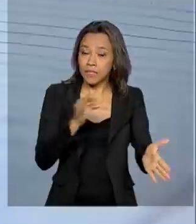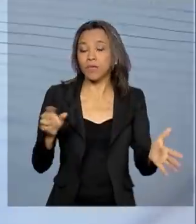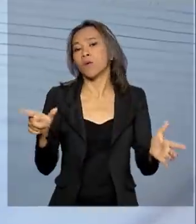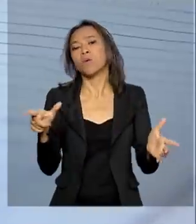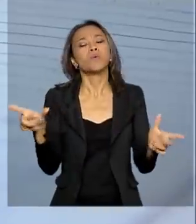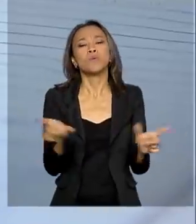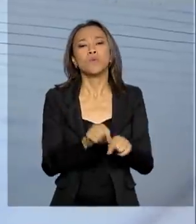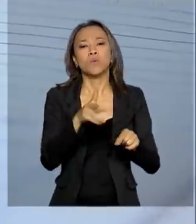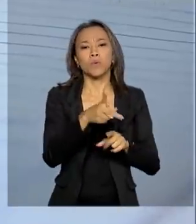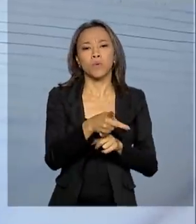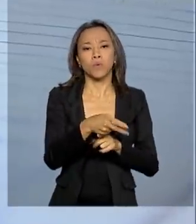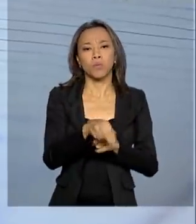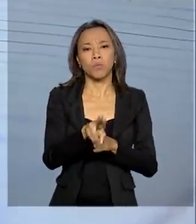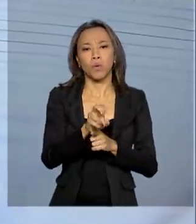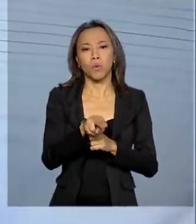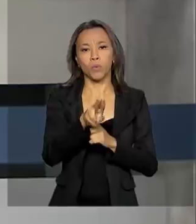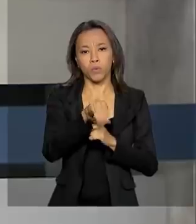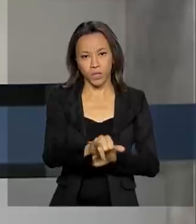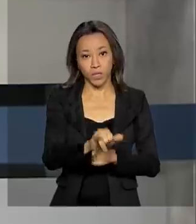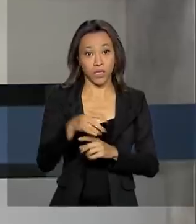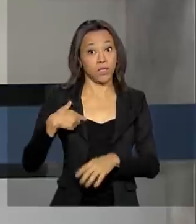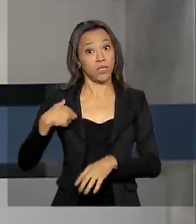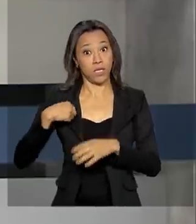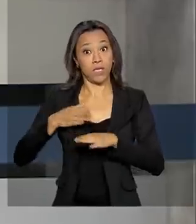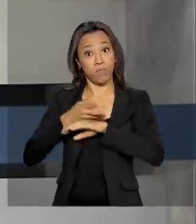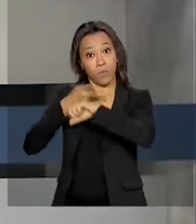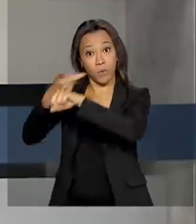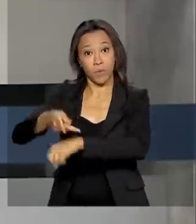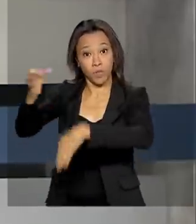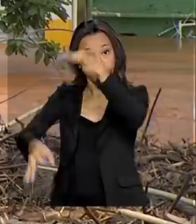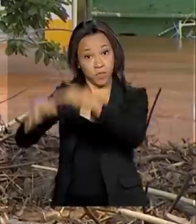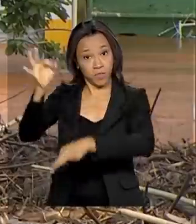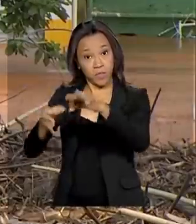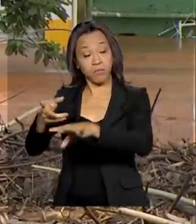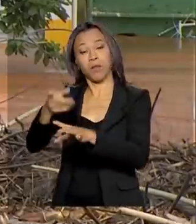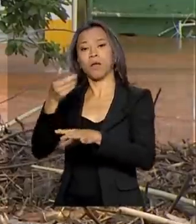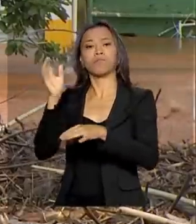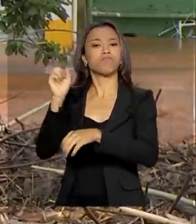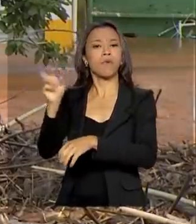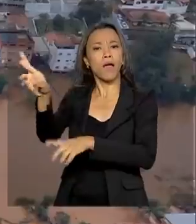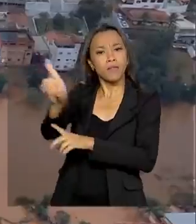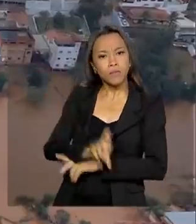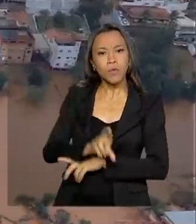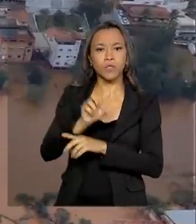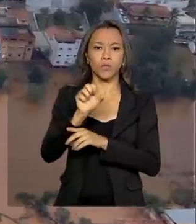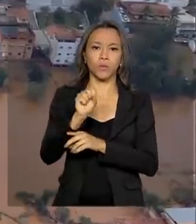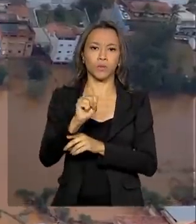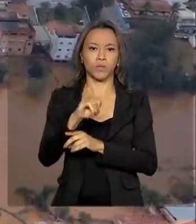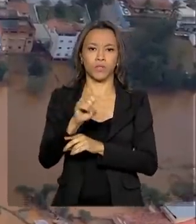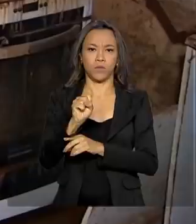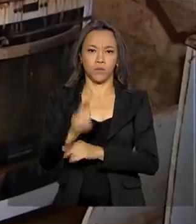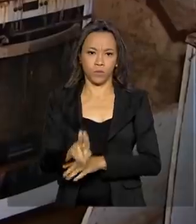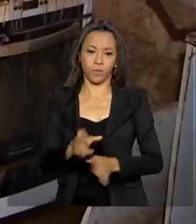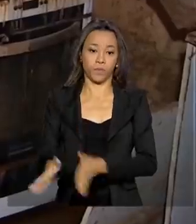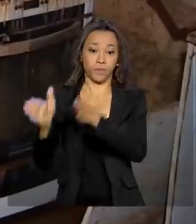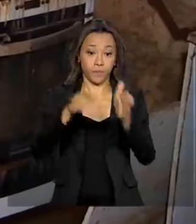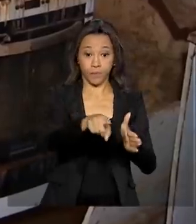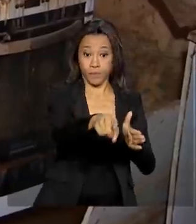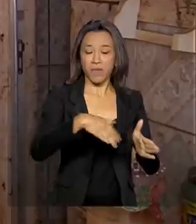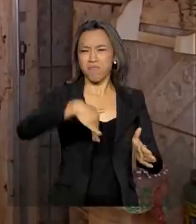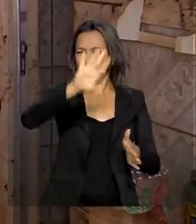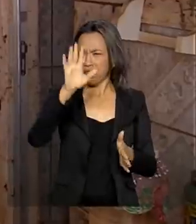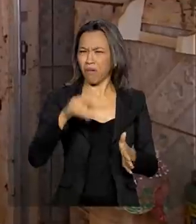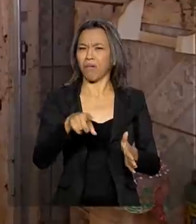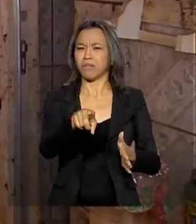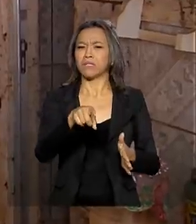Justiça para liberar resultado do Sisu. E veja também, mais 54 municípios de Minas Gerais têm situação de